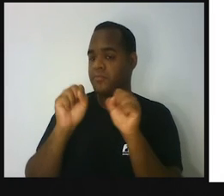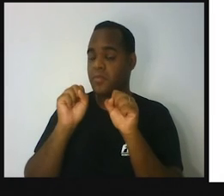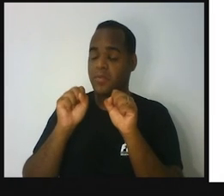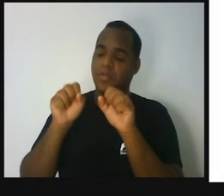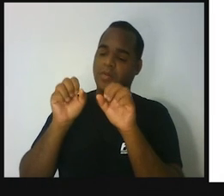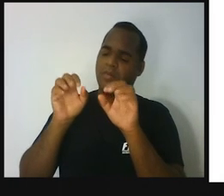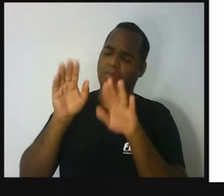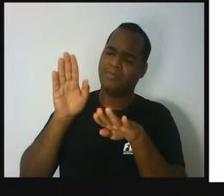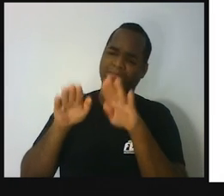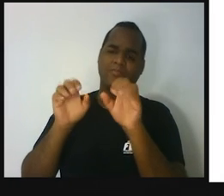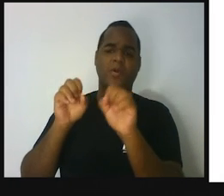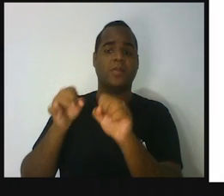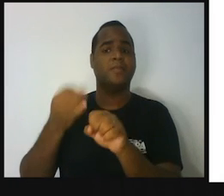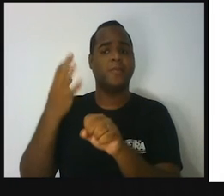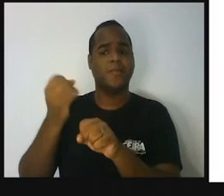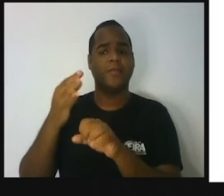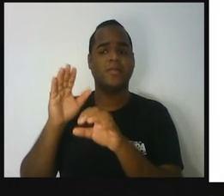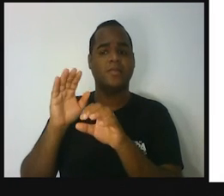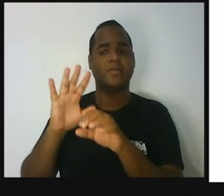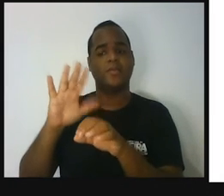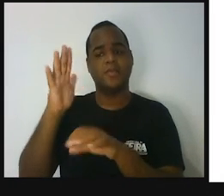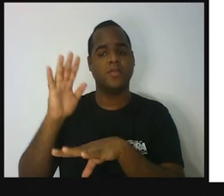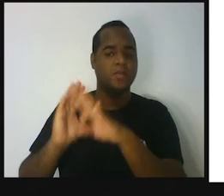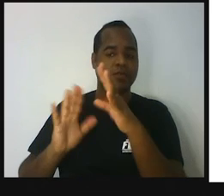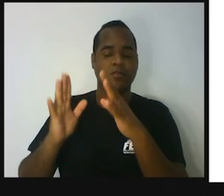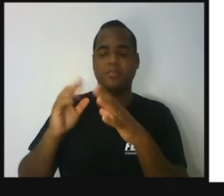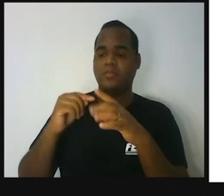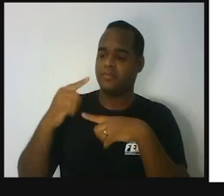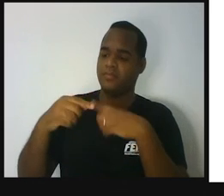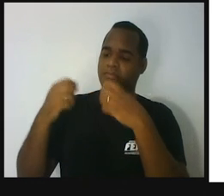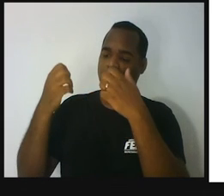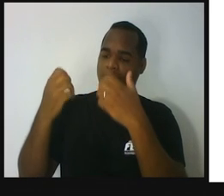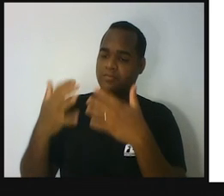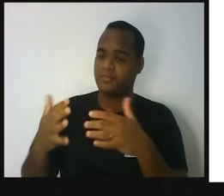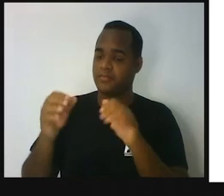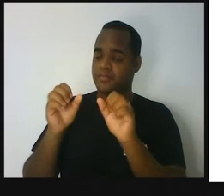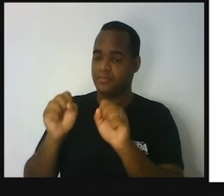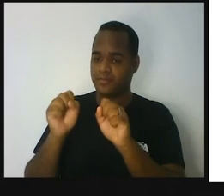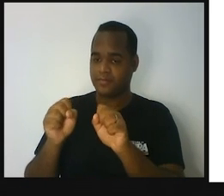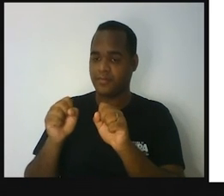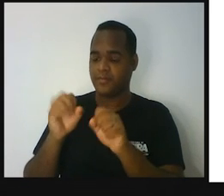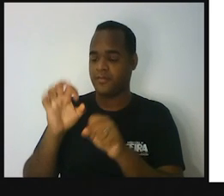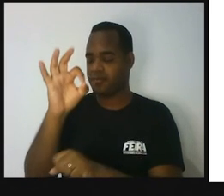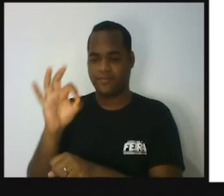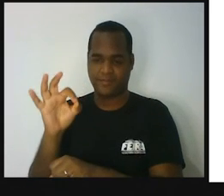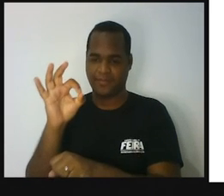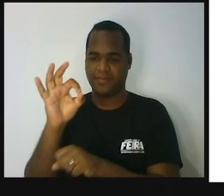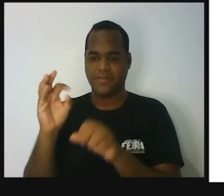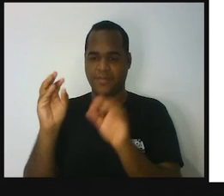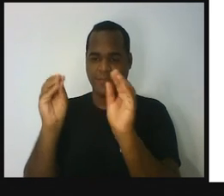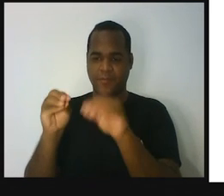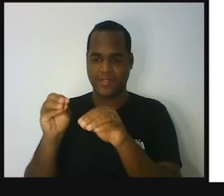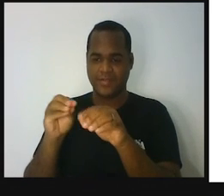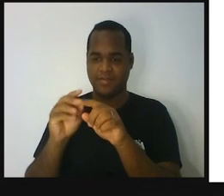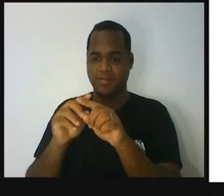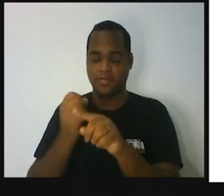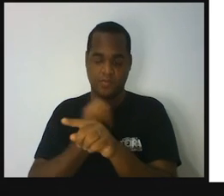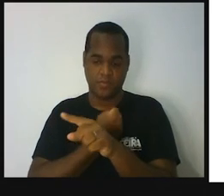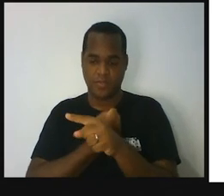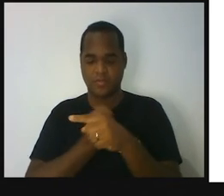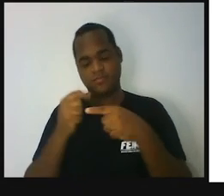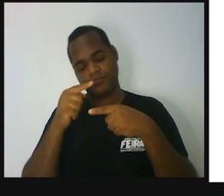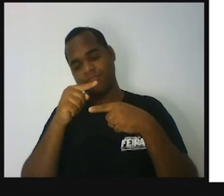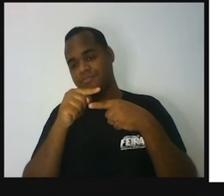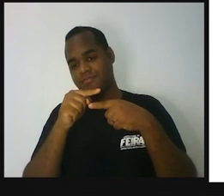que está acontecendo, e depois, se a gente quiser, a gente pode colocar na forma de porcentagem, pegando o númerozinho de cima da